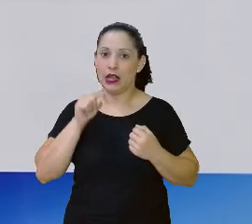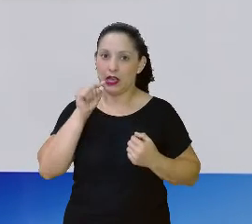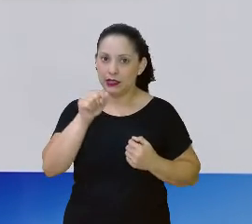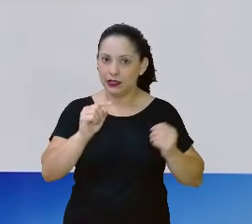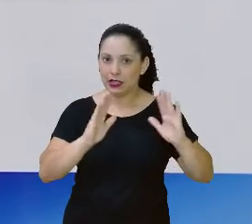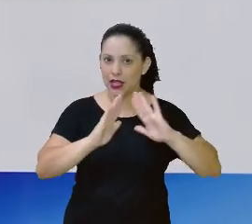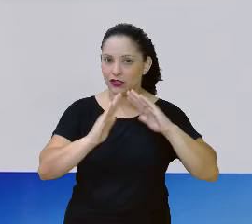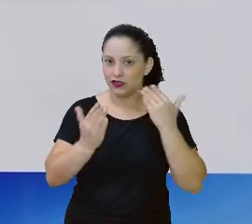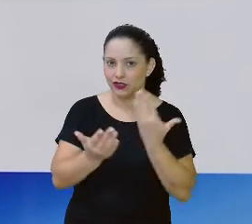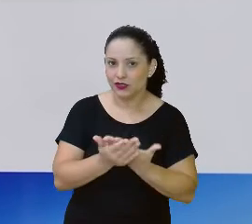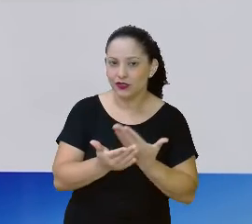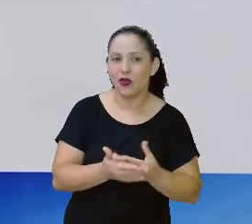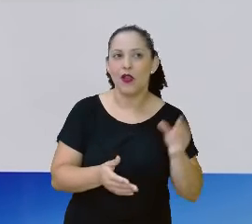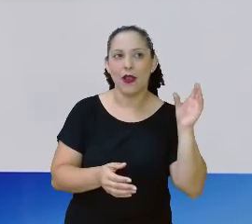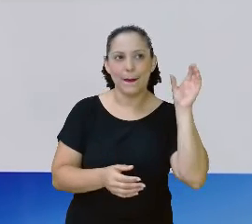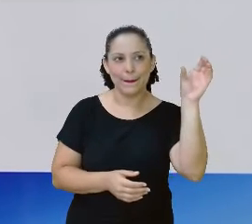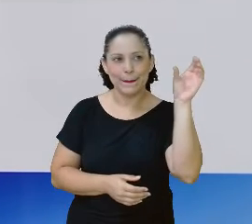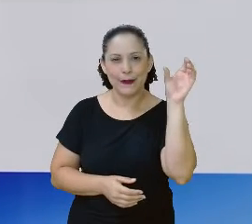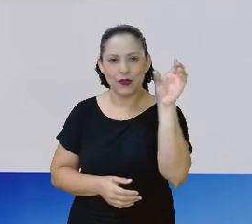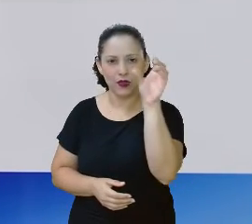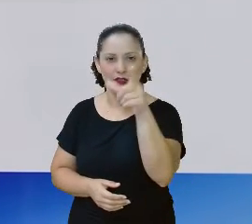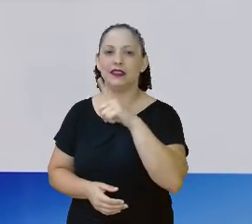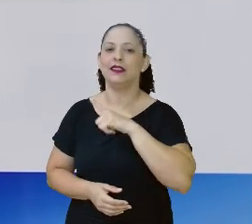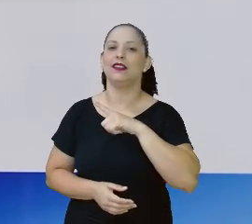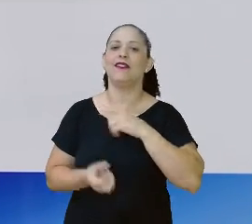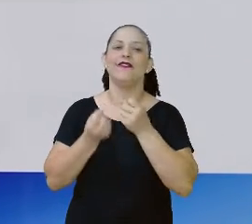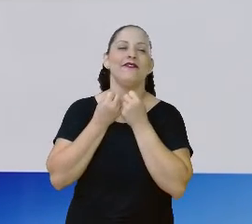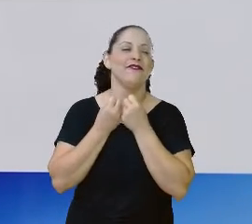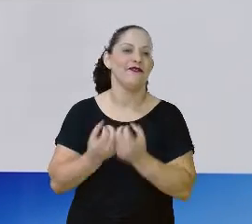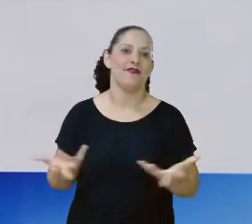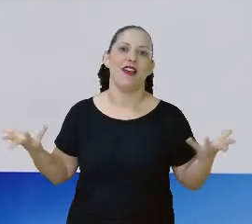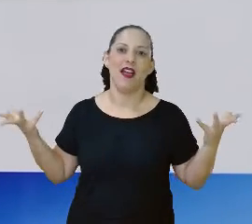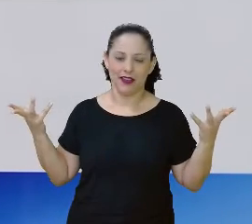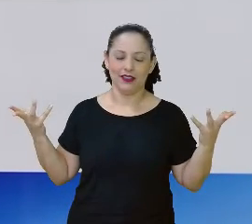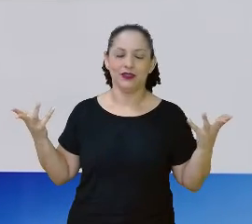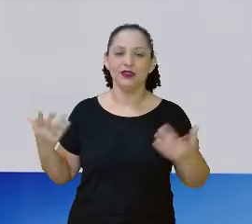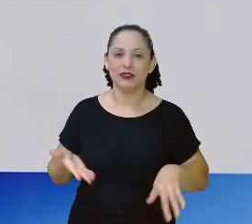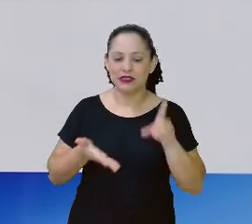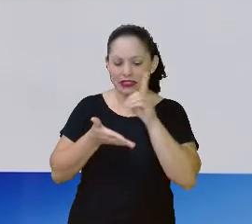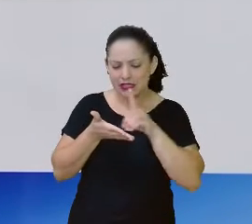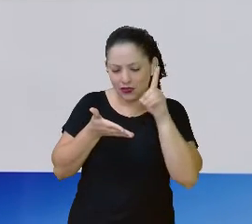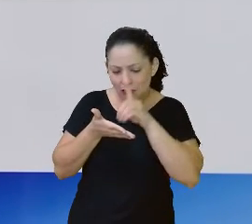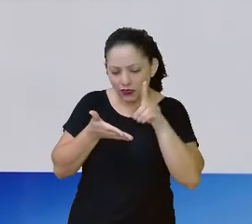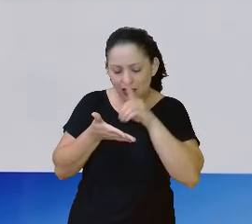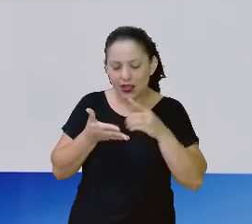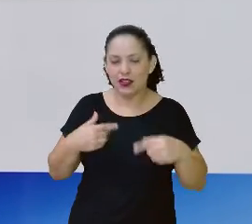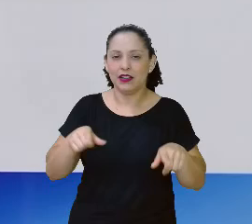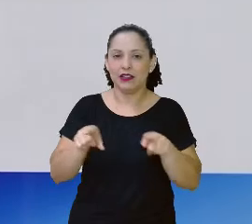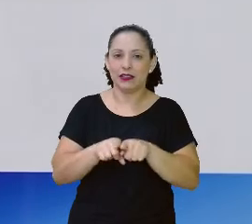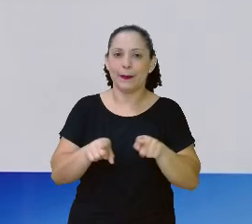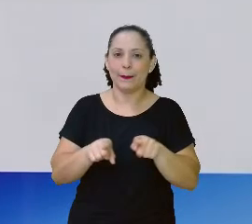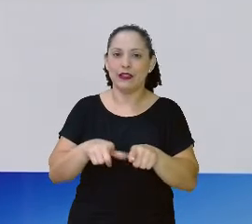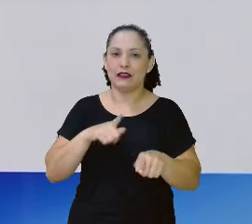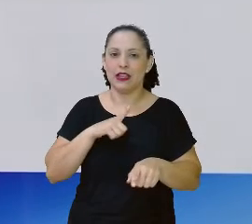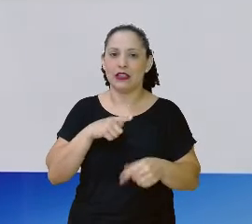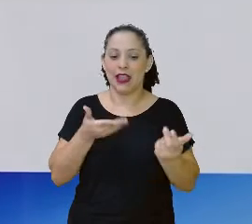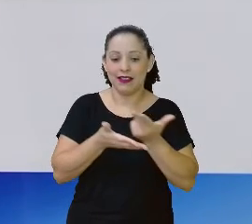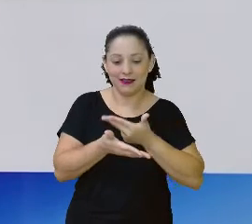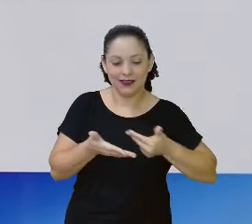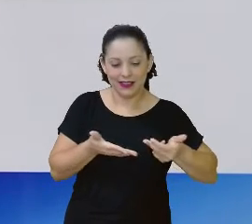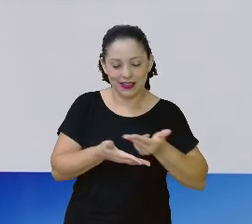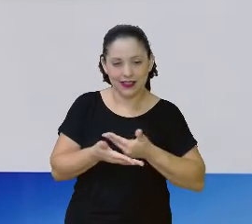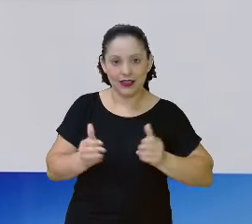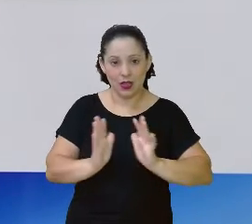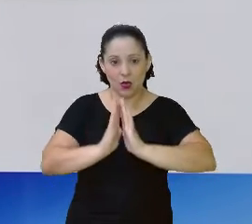escola, tem bastante dicionário, viu? Inclusive, não só esses que vêm assim, só com palavras. Tem aqueles que vêm ilustrados também. Tem